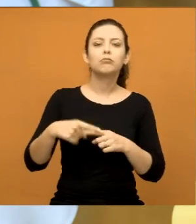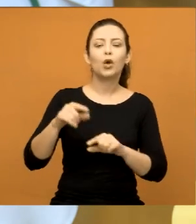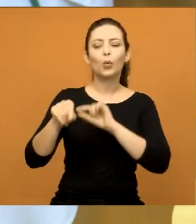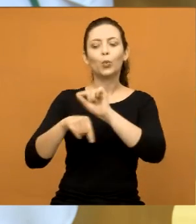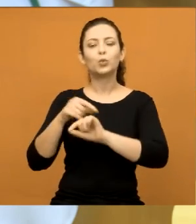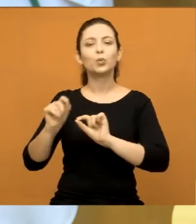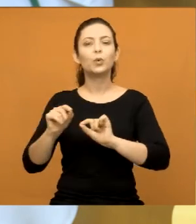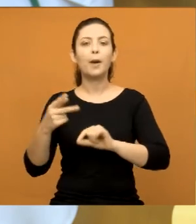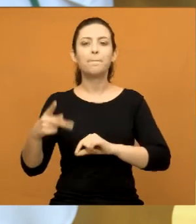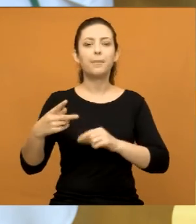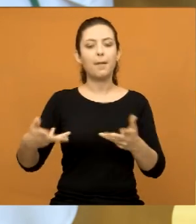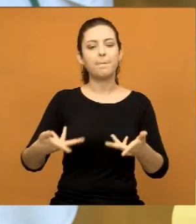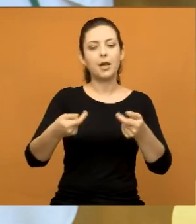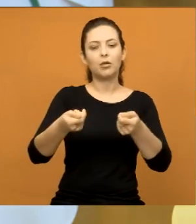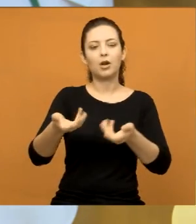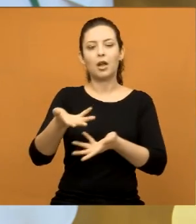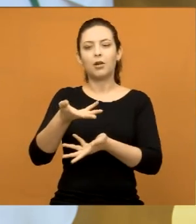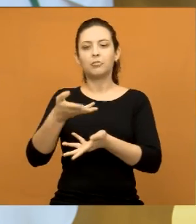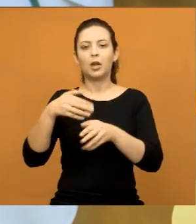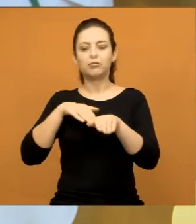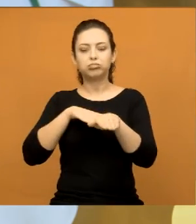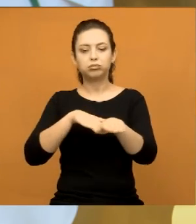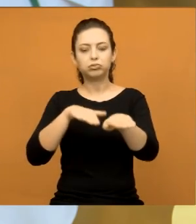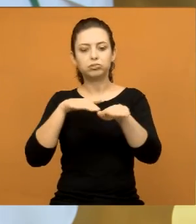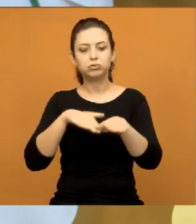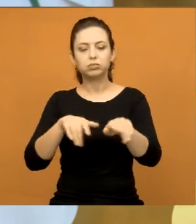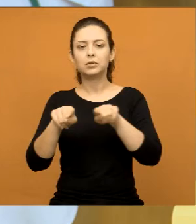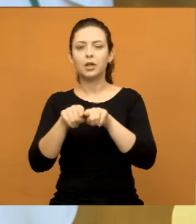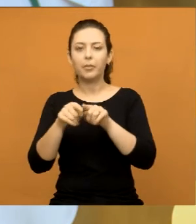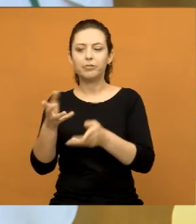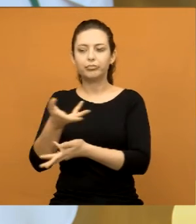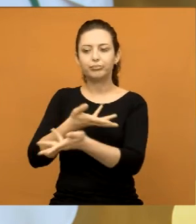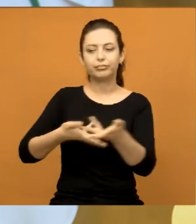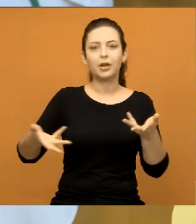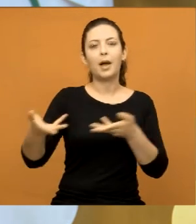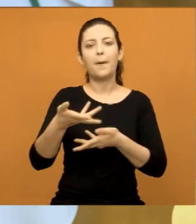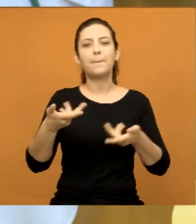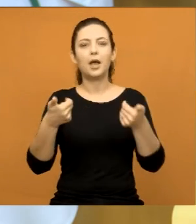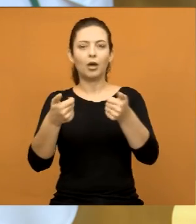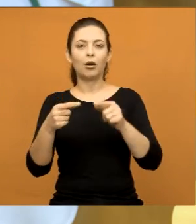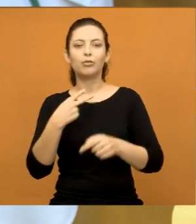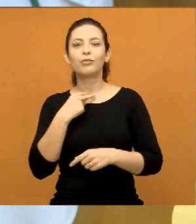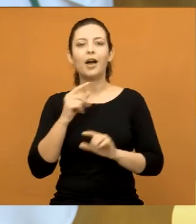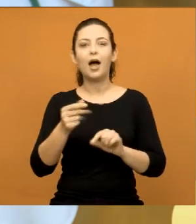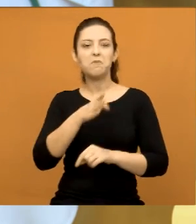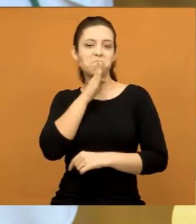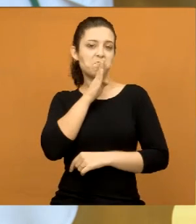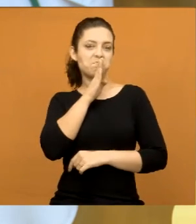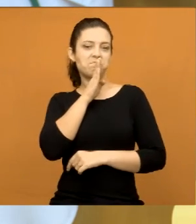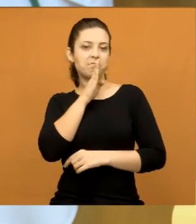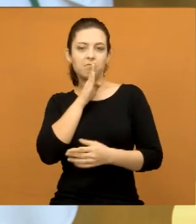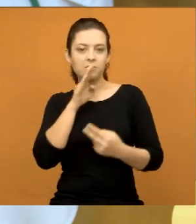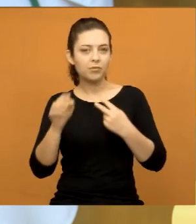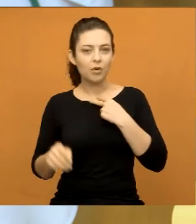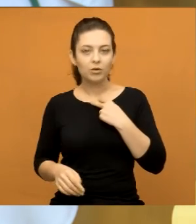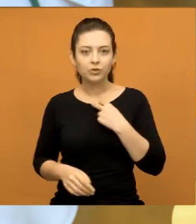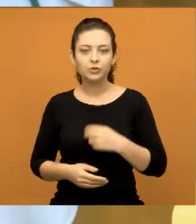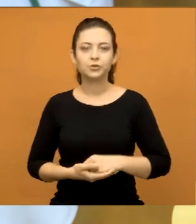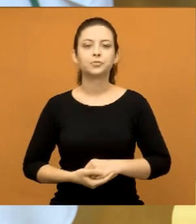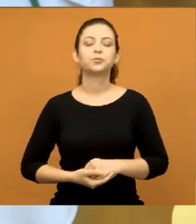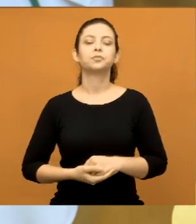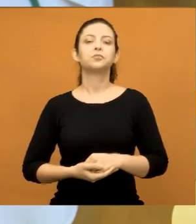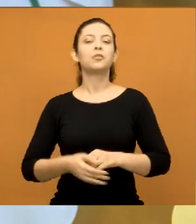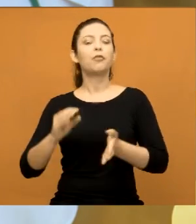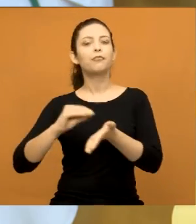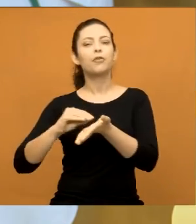que isso é para melhorar o fluxo, eu tenho certeza que os moradores vão entender. O que não dá é para ficar sem resposta. Está certo? Eu acho